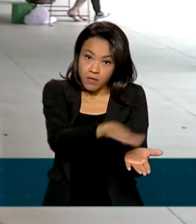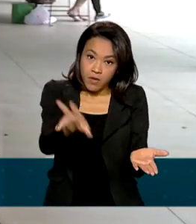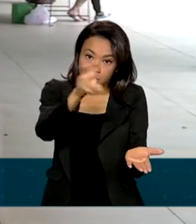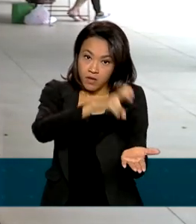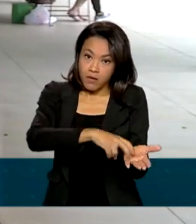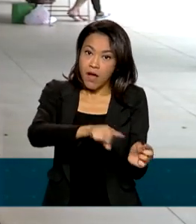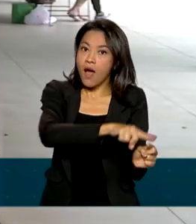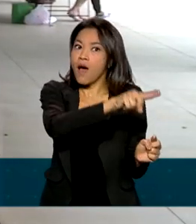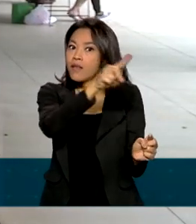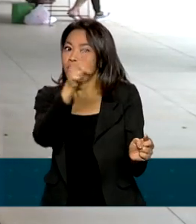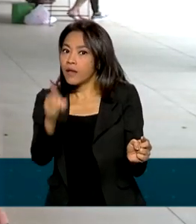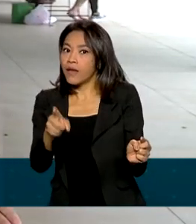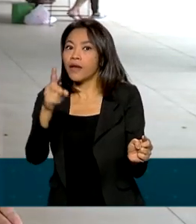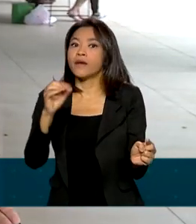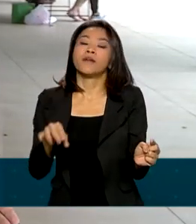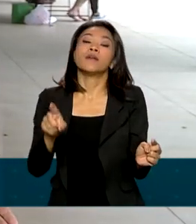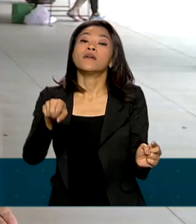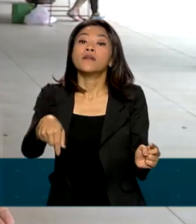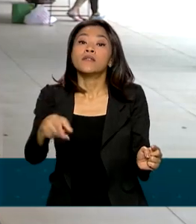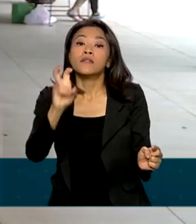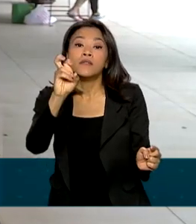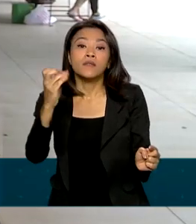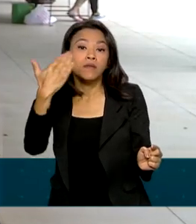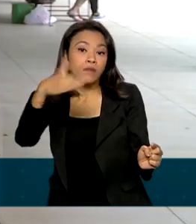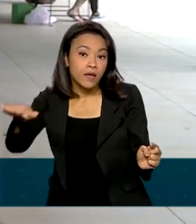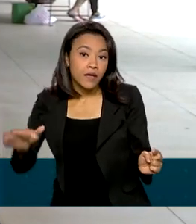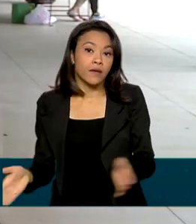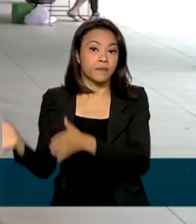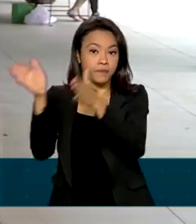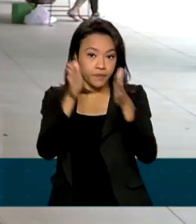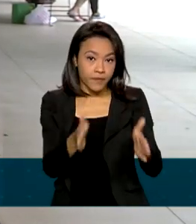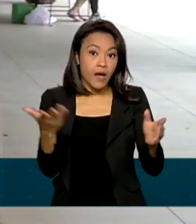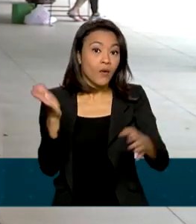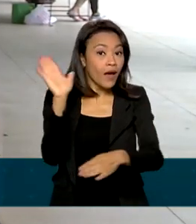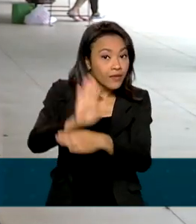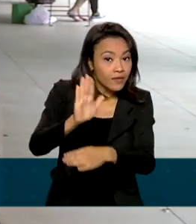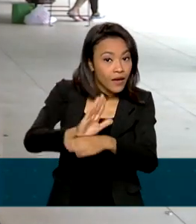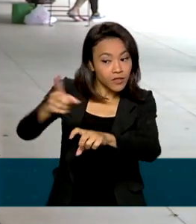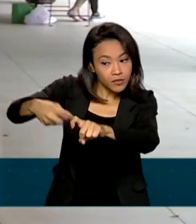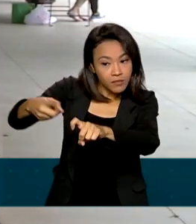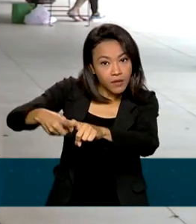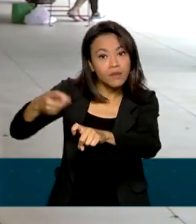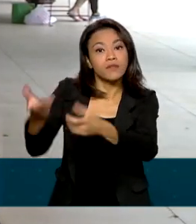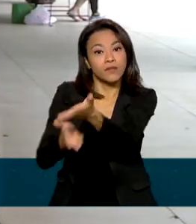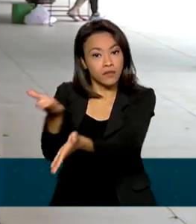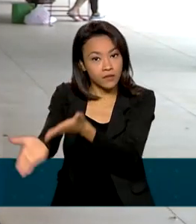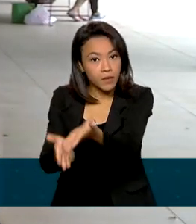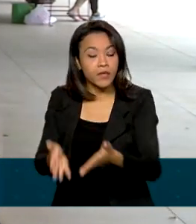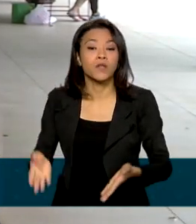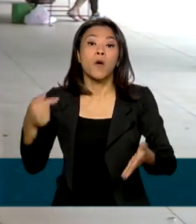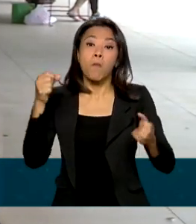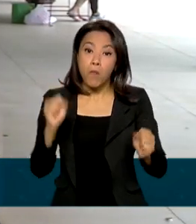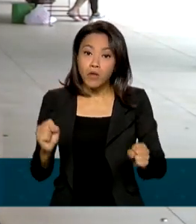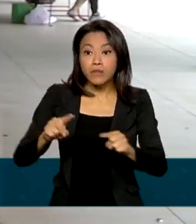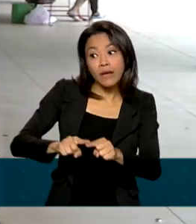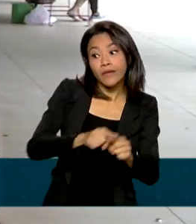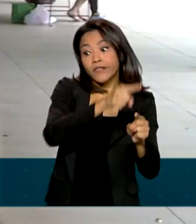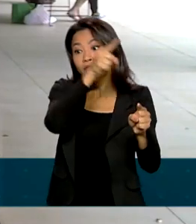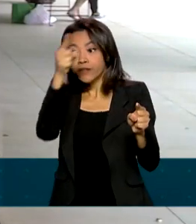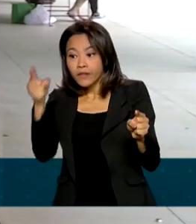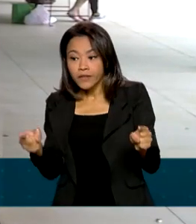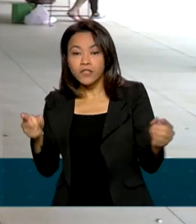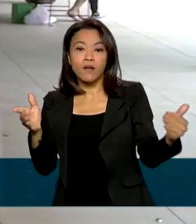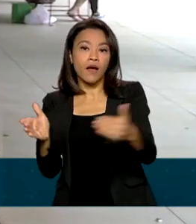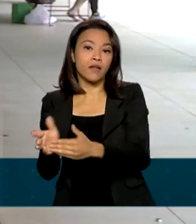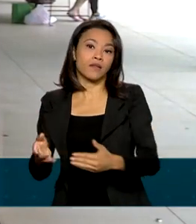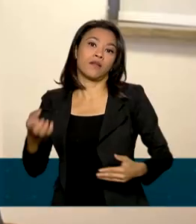17h30 para as unidades com perícia médica no turno da tarde. O funcionamento poderá ser estendido até as